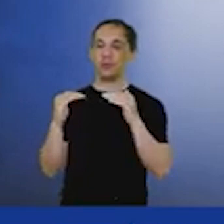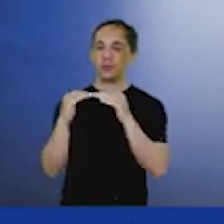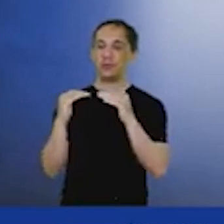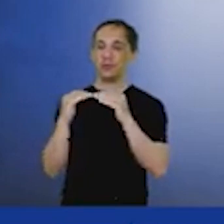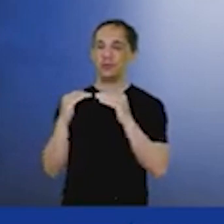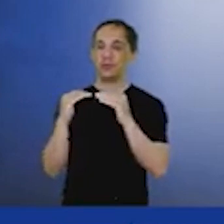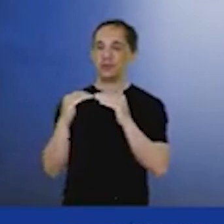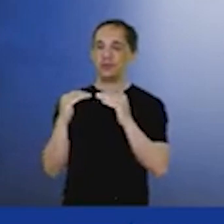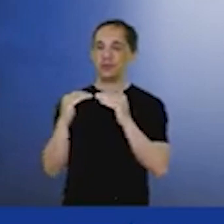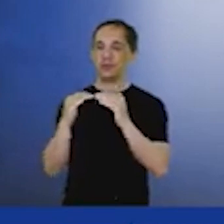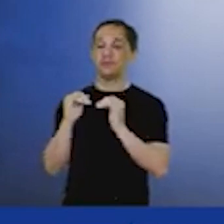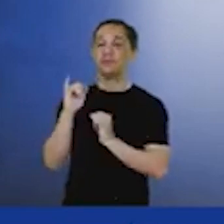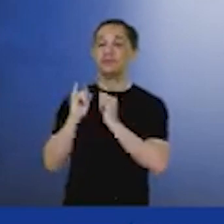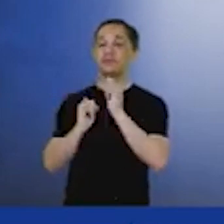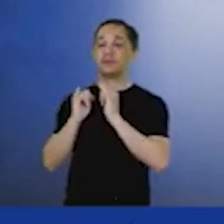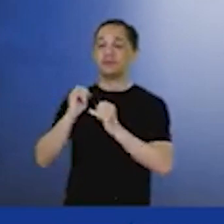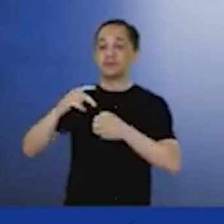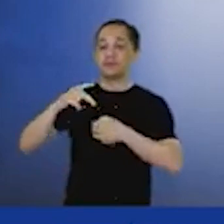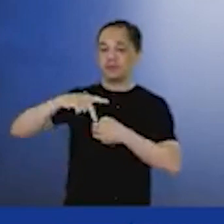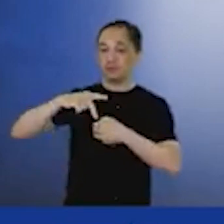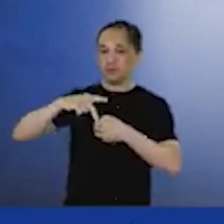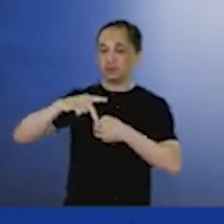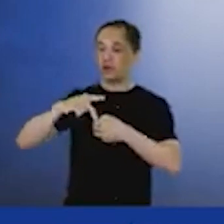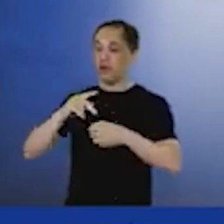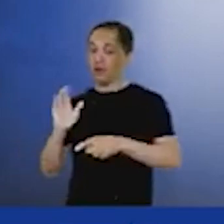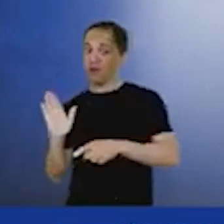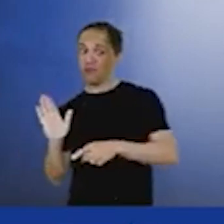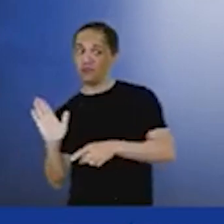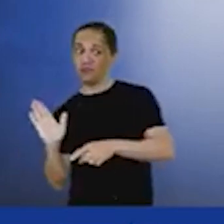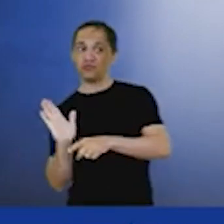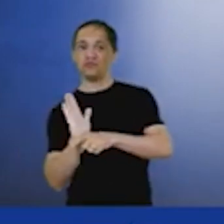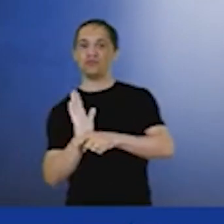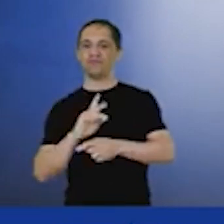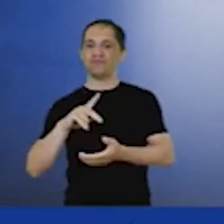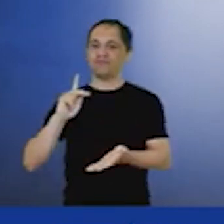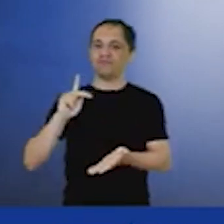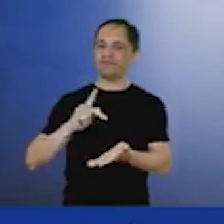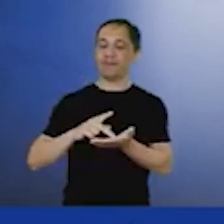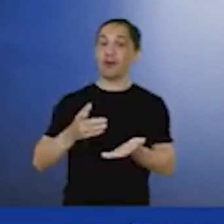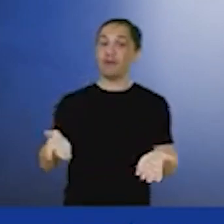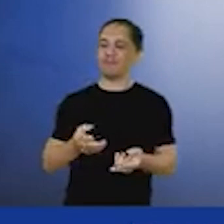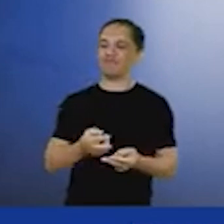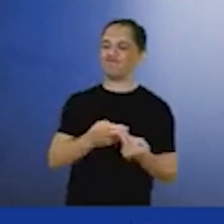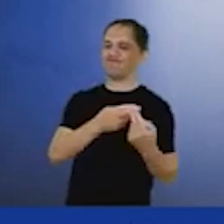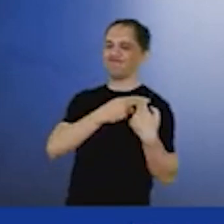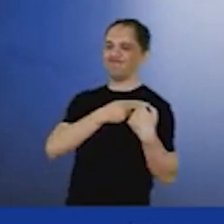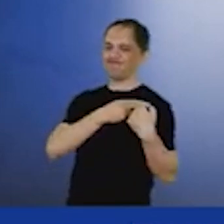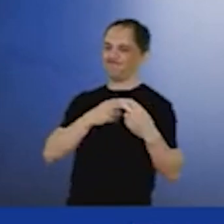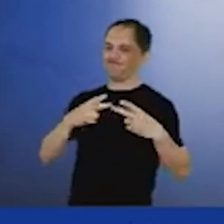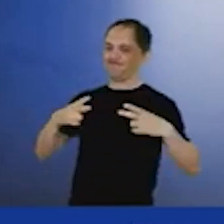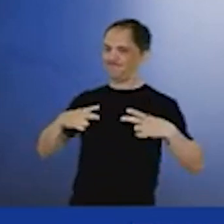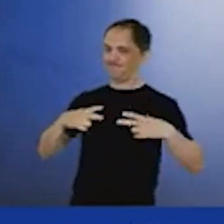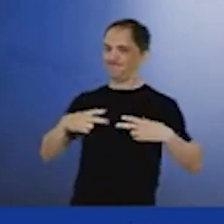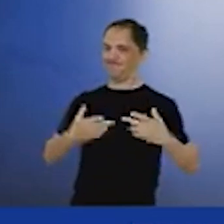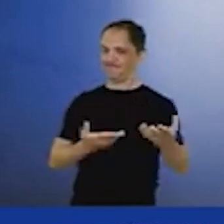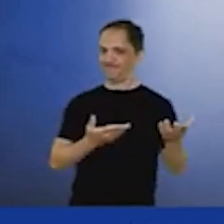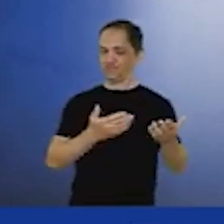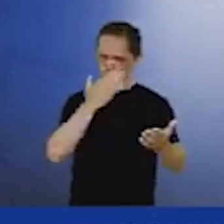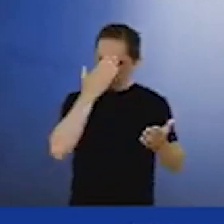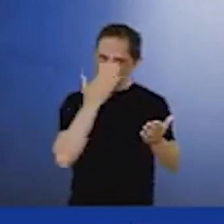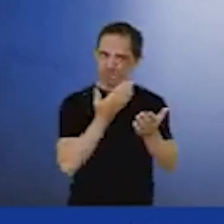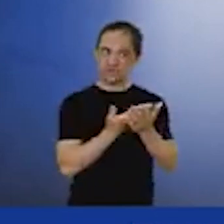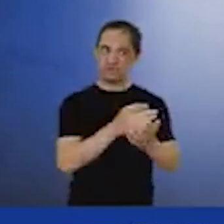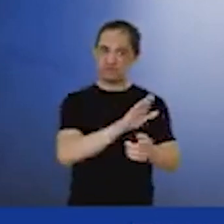petróleo é parte da solução então você tem uma grande responsabilidade aí agora no setor privado e confio em você